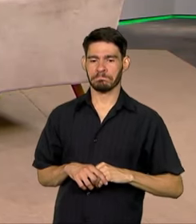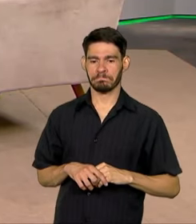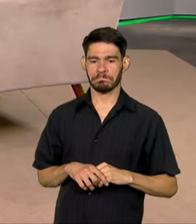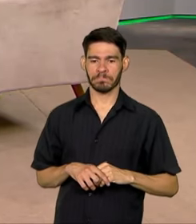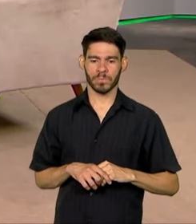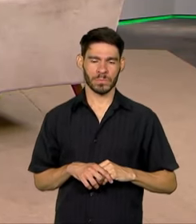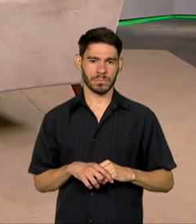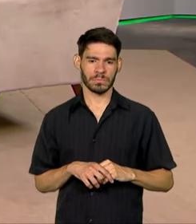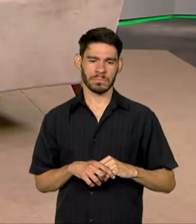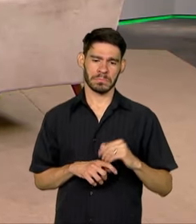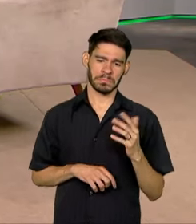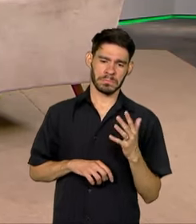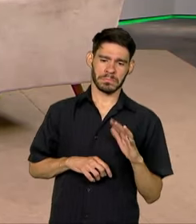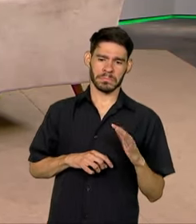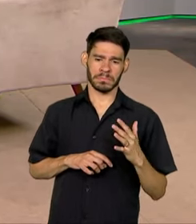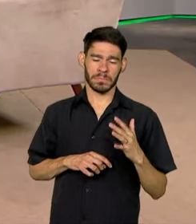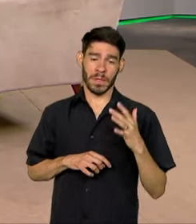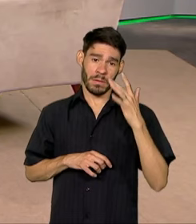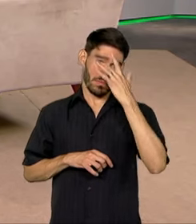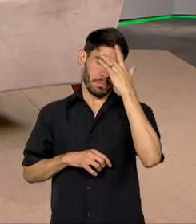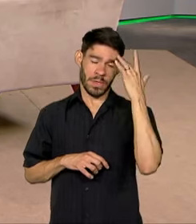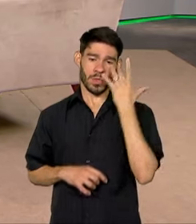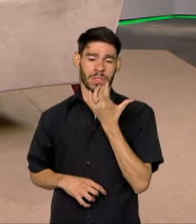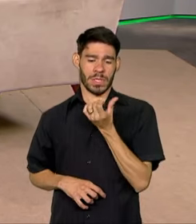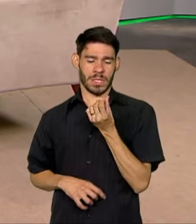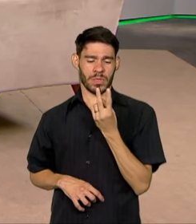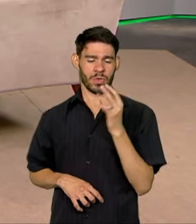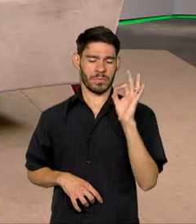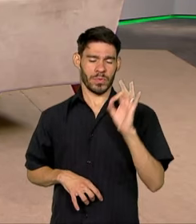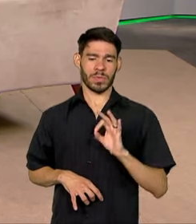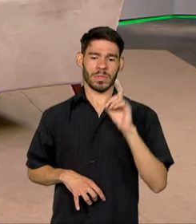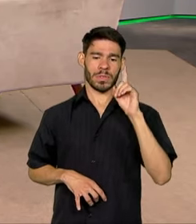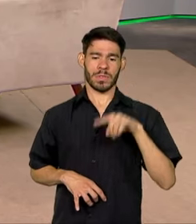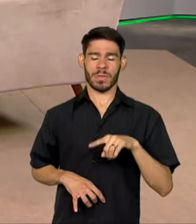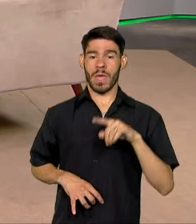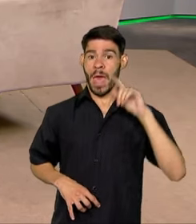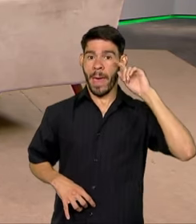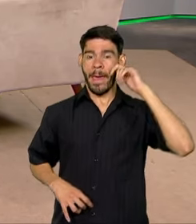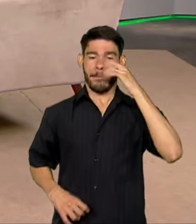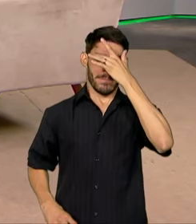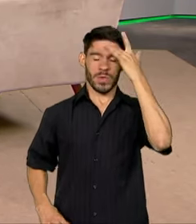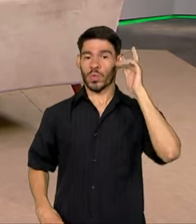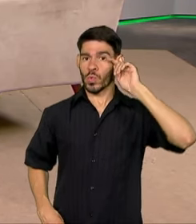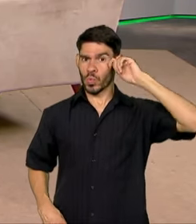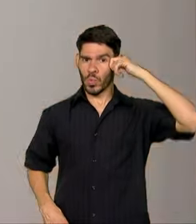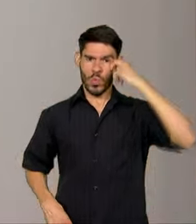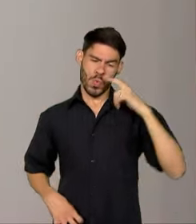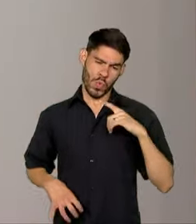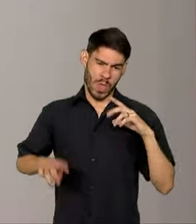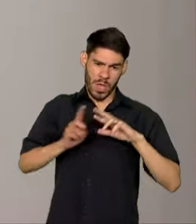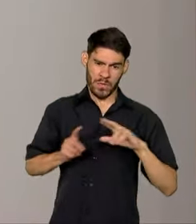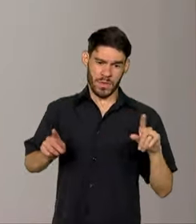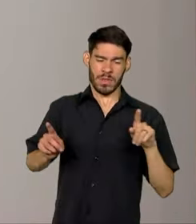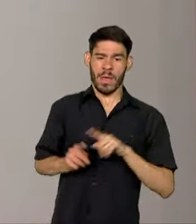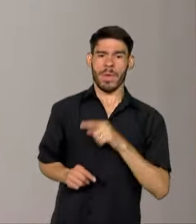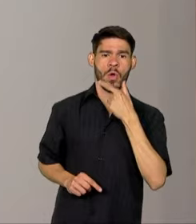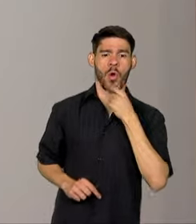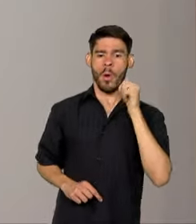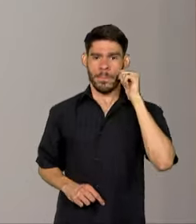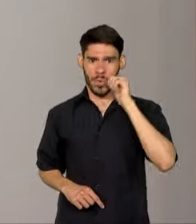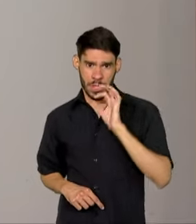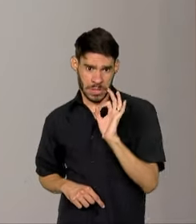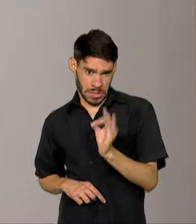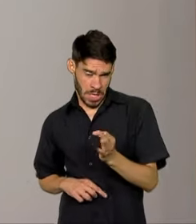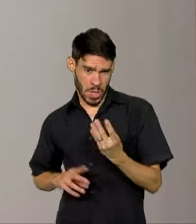cada... cerca dessas pessoas, 62% praticamente eram negros. Existe também diferença entre homens e mulheres.